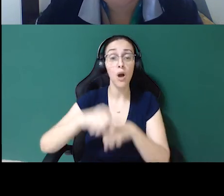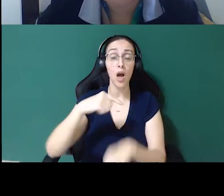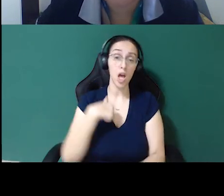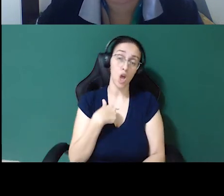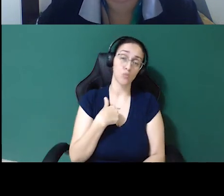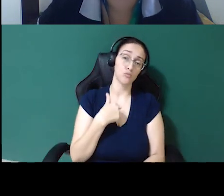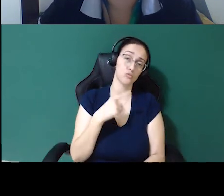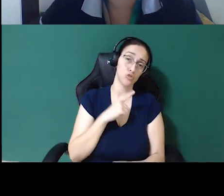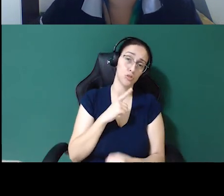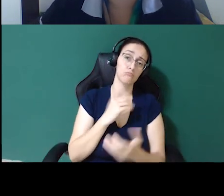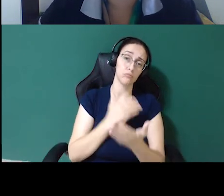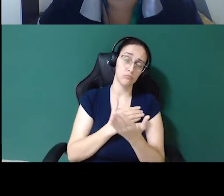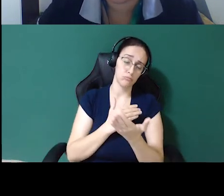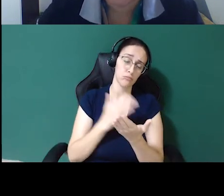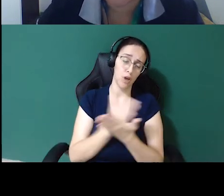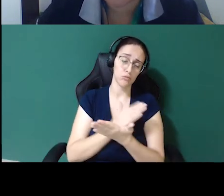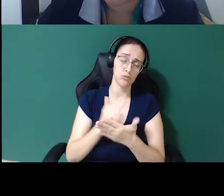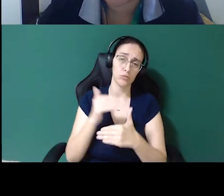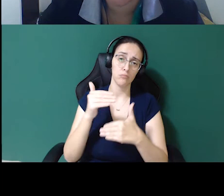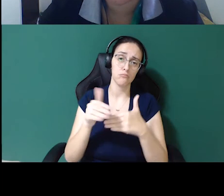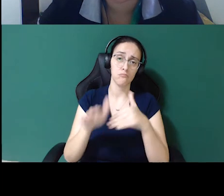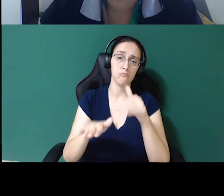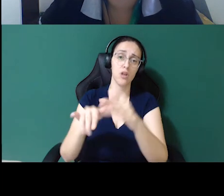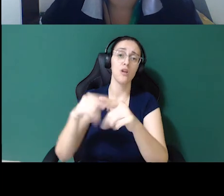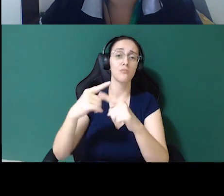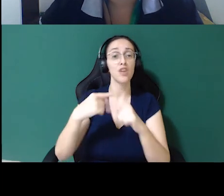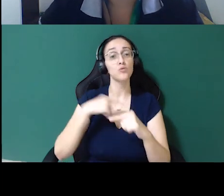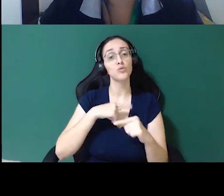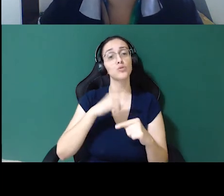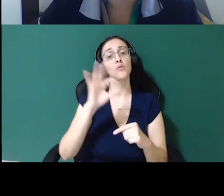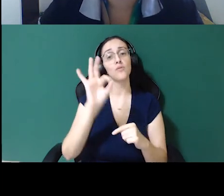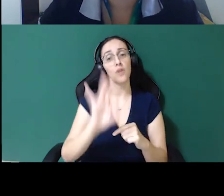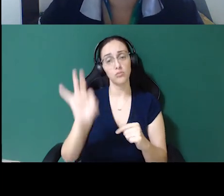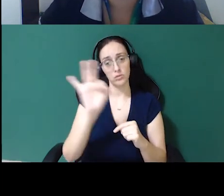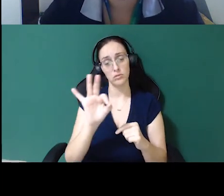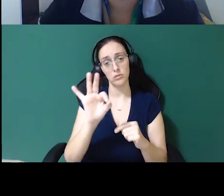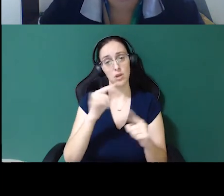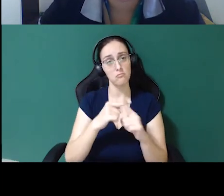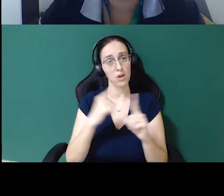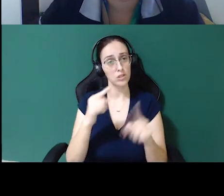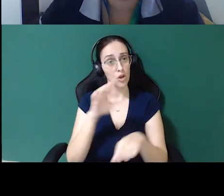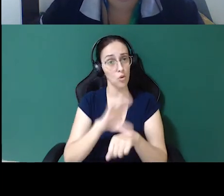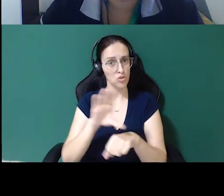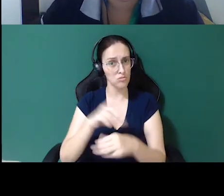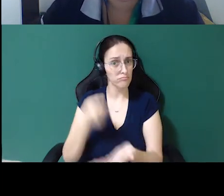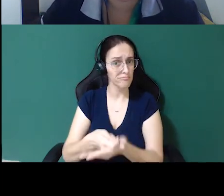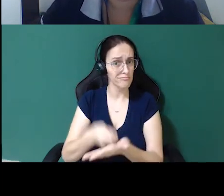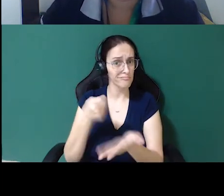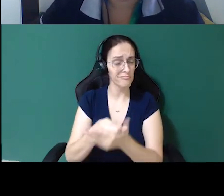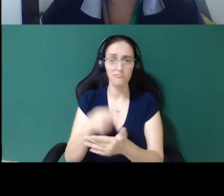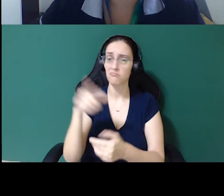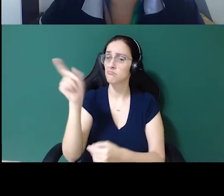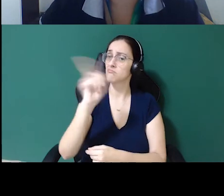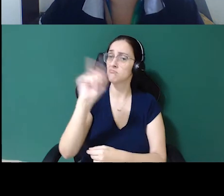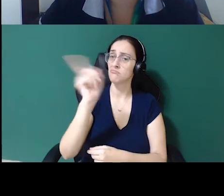alguns passos à frente, que era uma formação de nível superior, nesse curso não foi exigido esse pré-requisito.